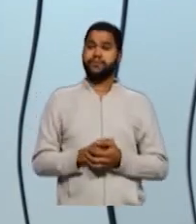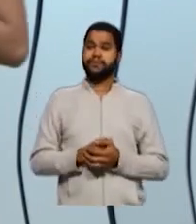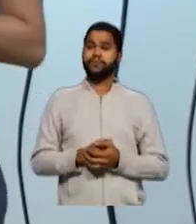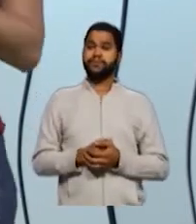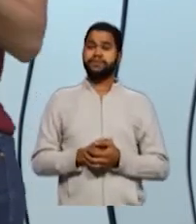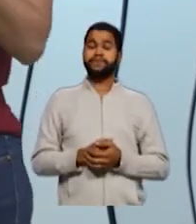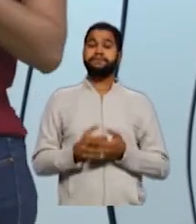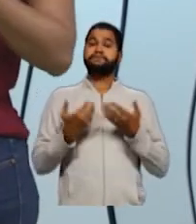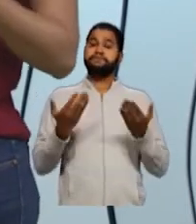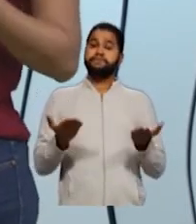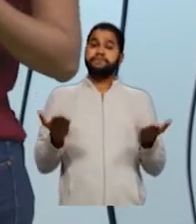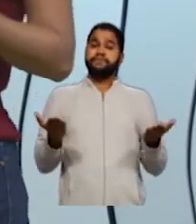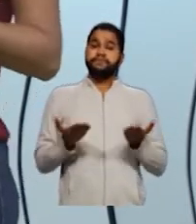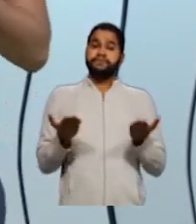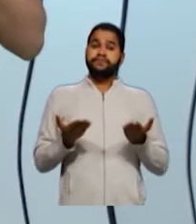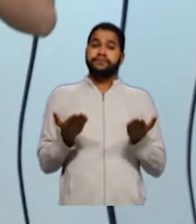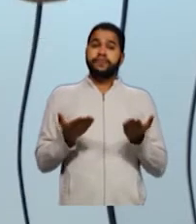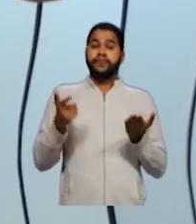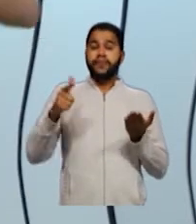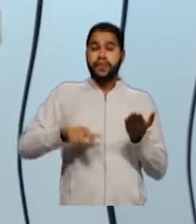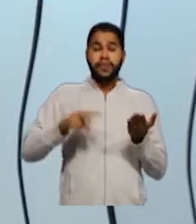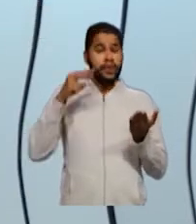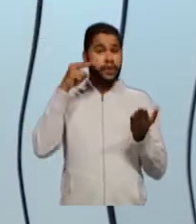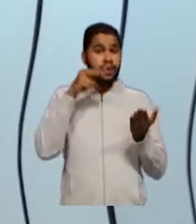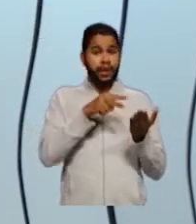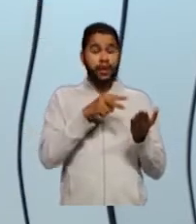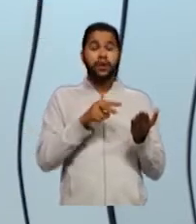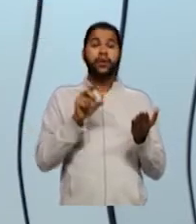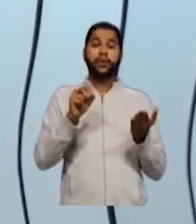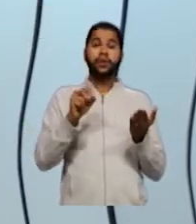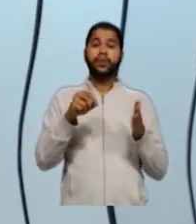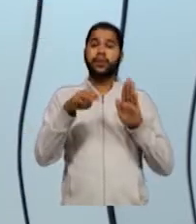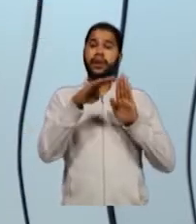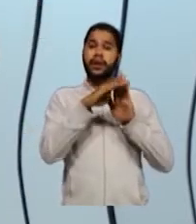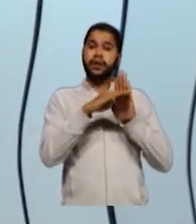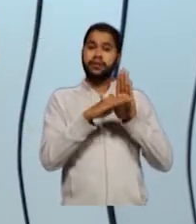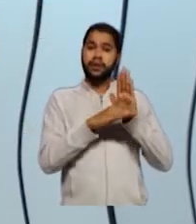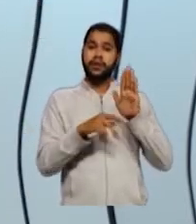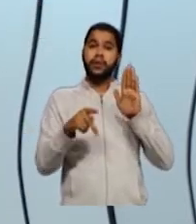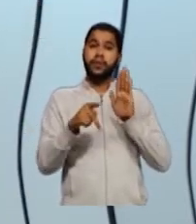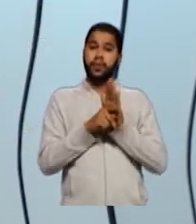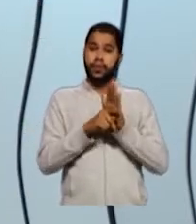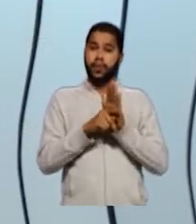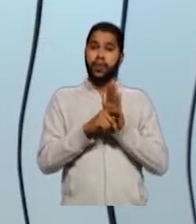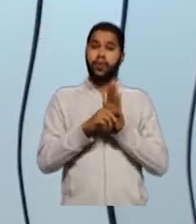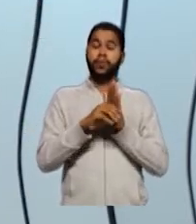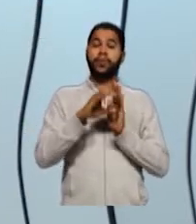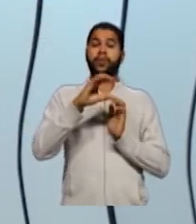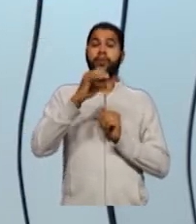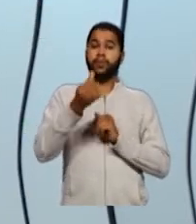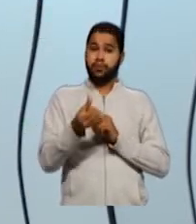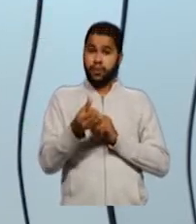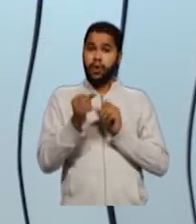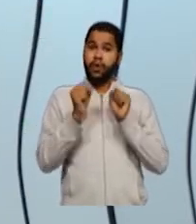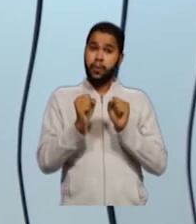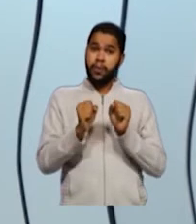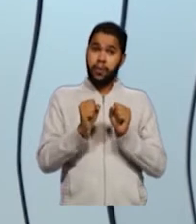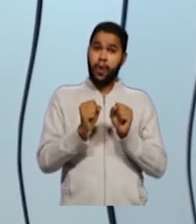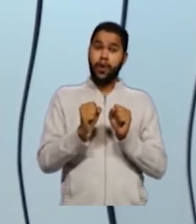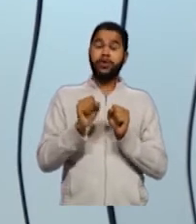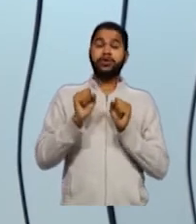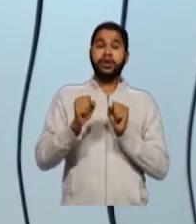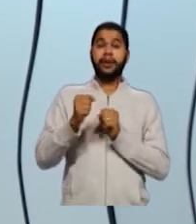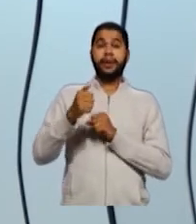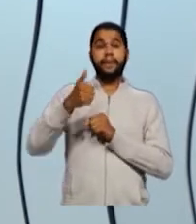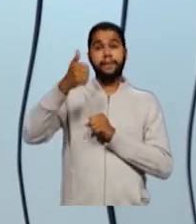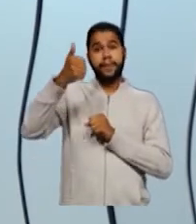Bom, vamos agora rever sobre classificação de carbono. O carbono, ele pode receber a classificação de primário,